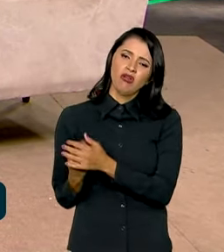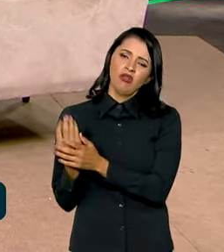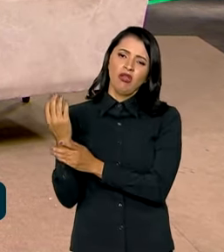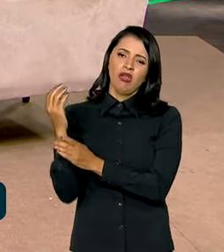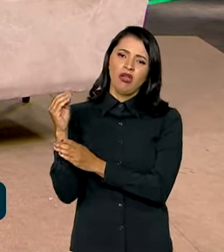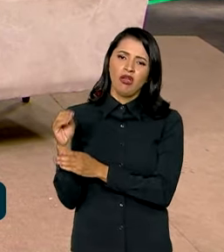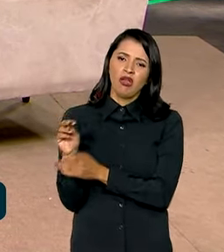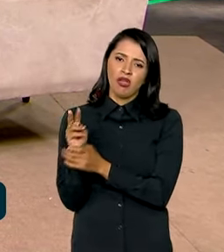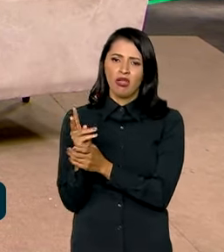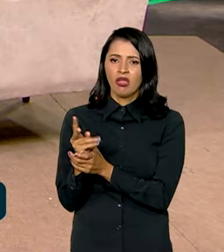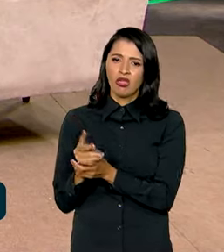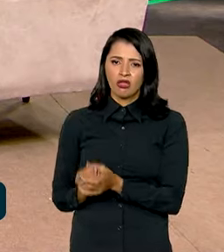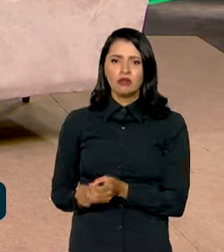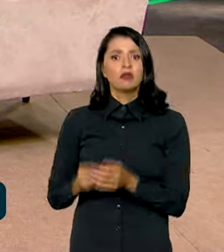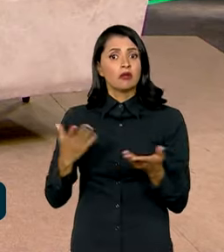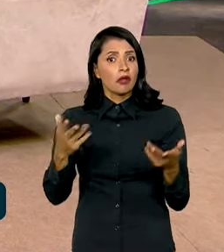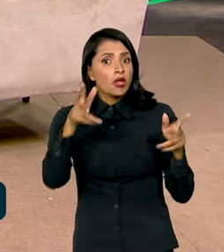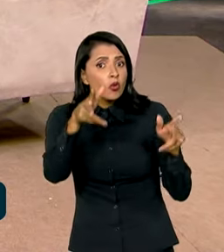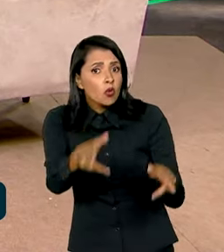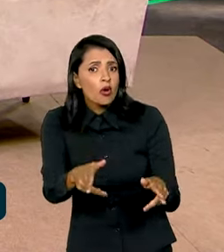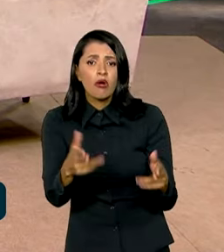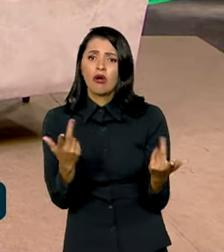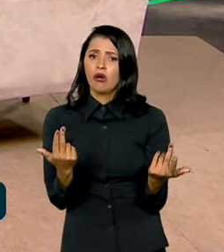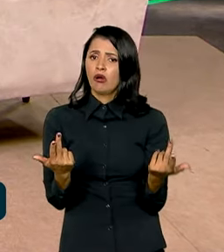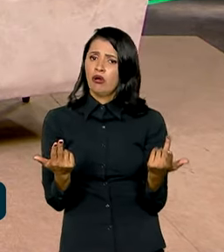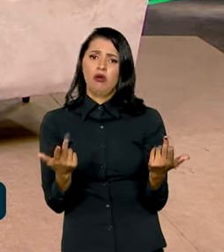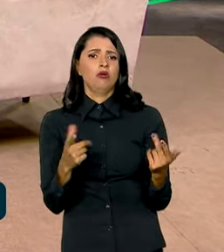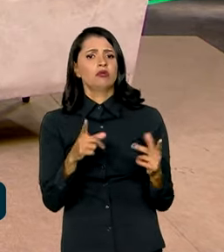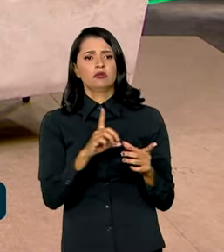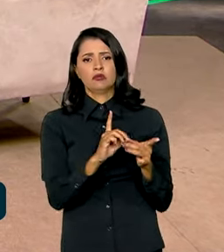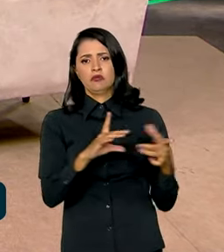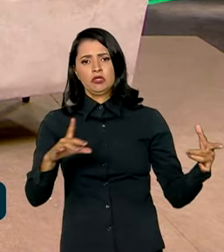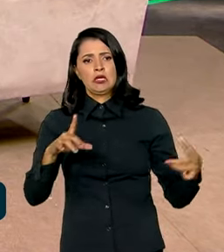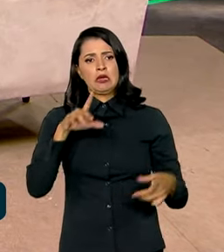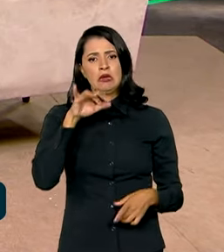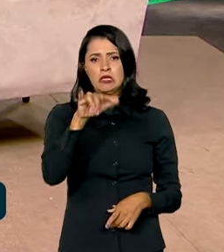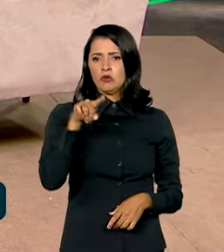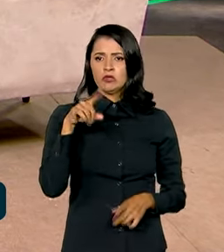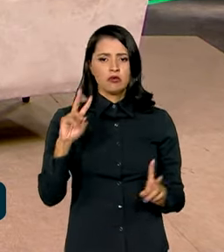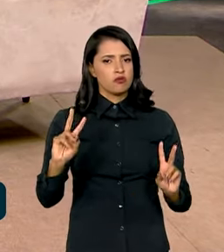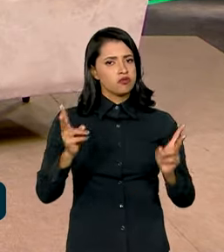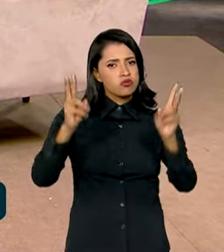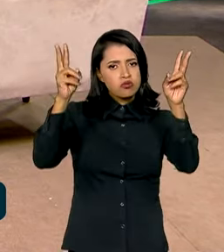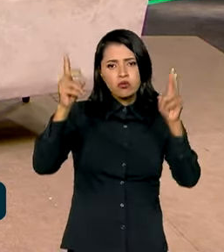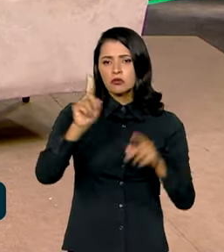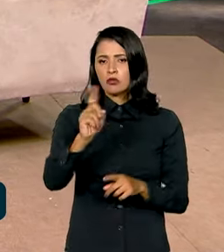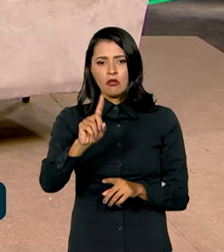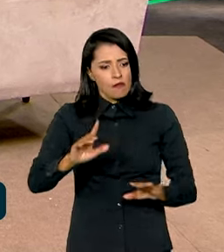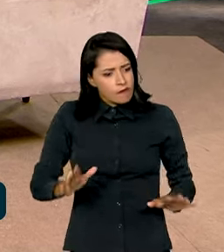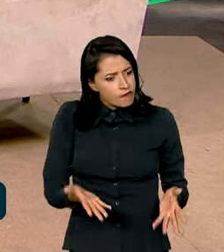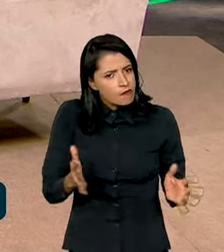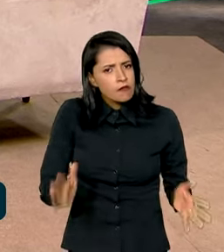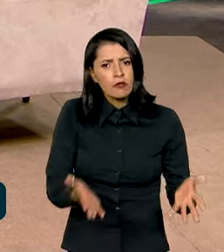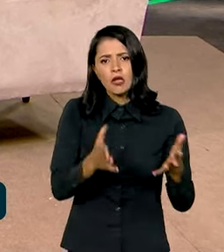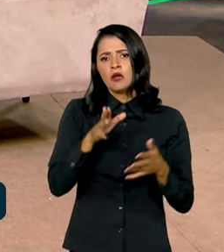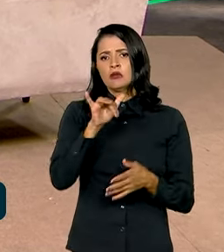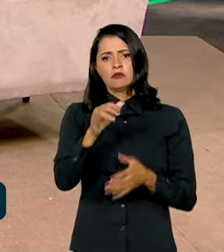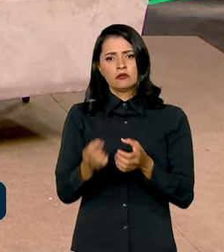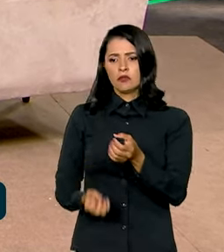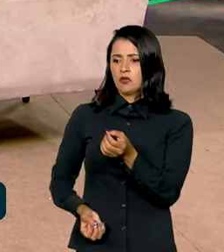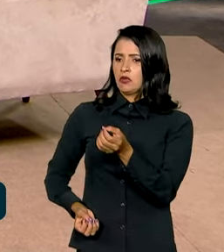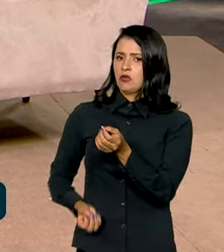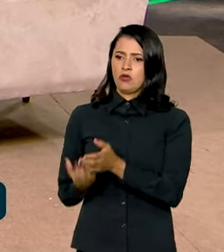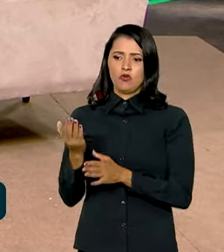sobreviver. A democracia também é assim. Se você não valoriza, se você não estimula, se você não cria uma